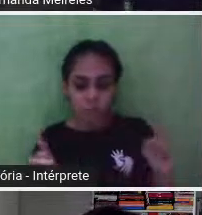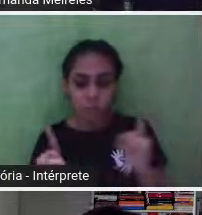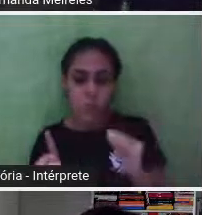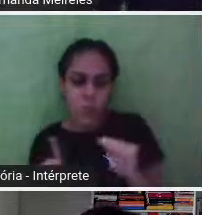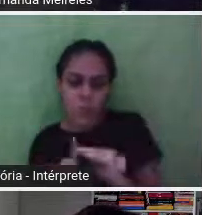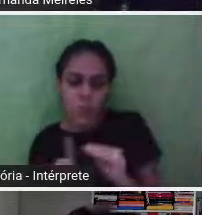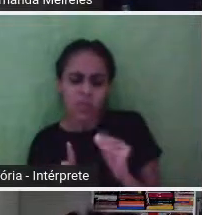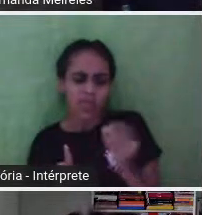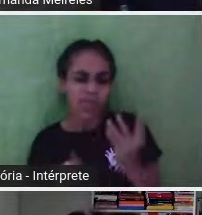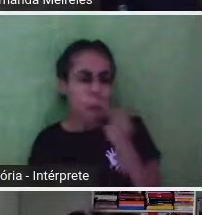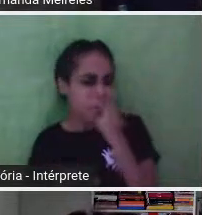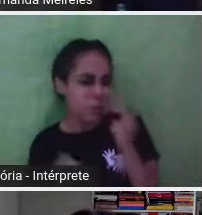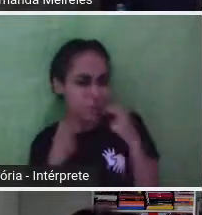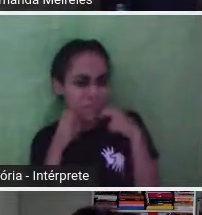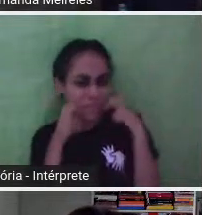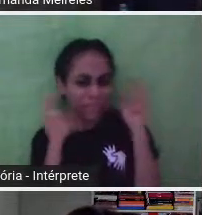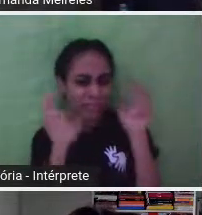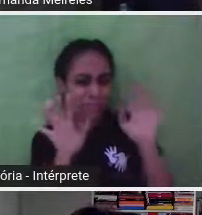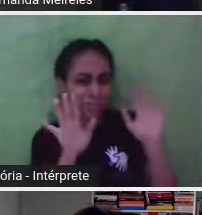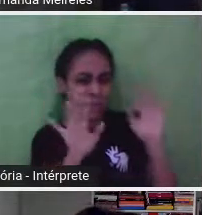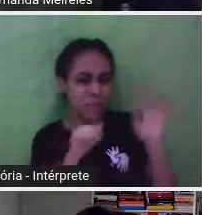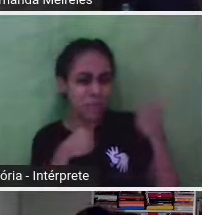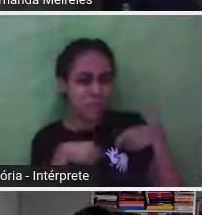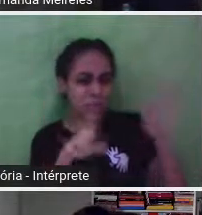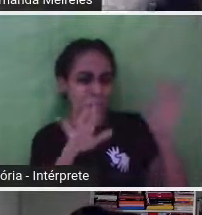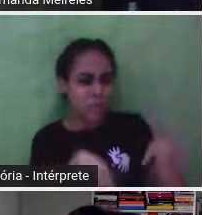pra fazer de conta que ele é independente, né?